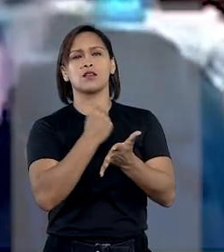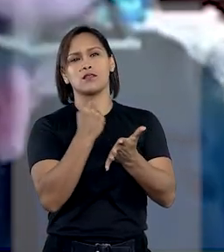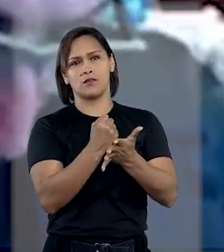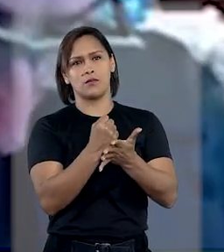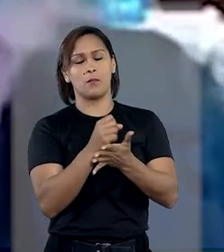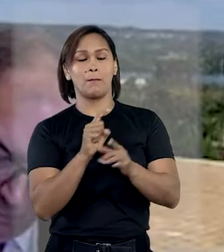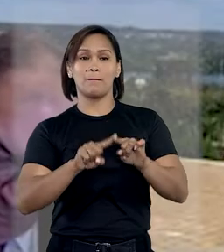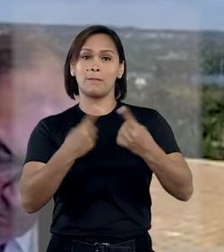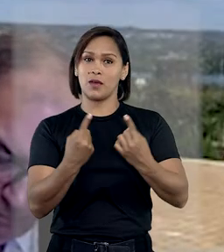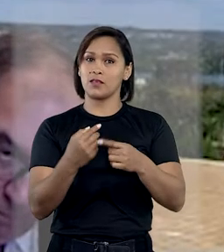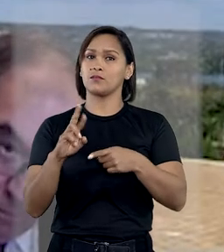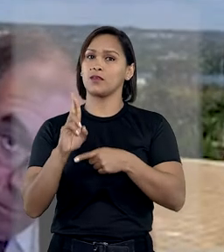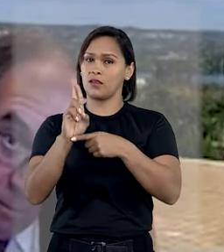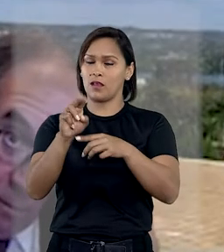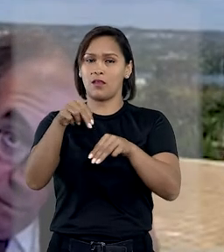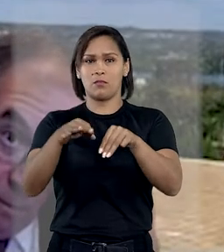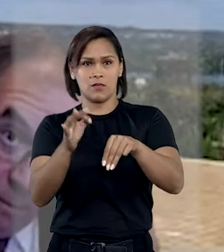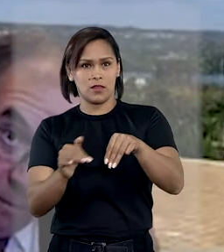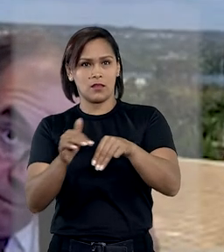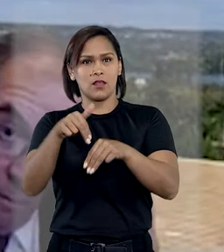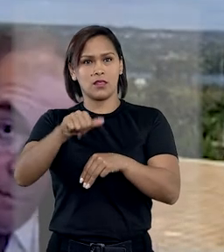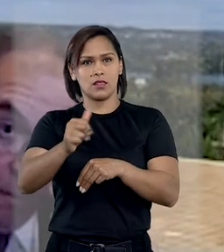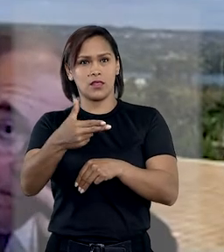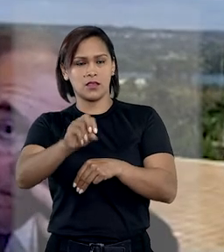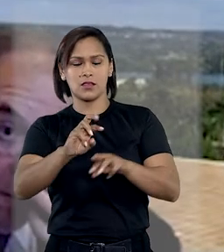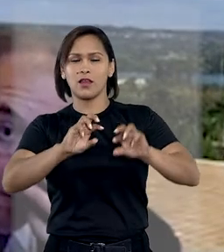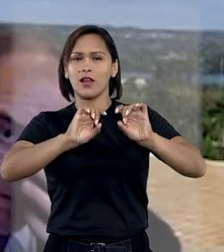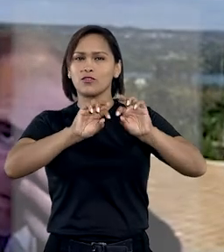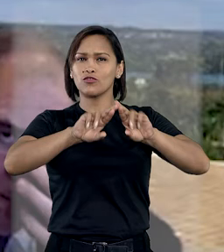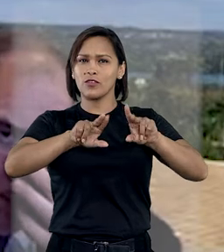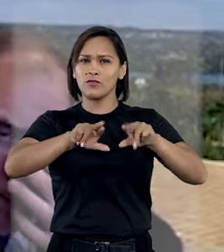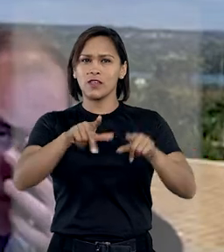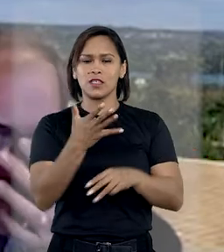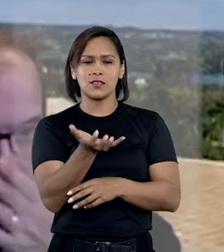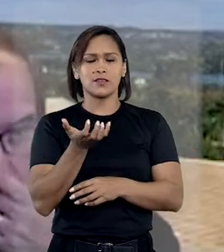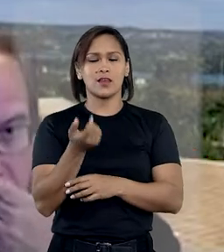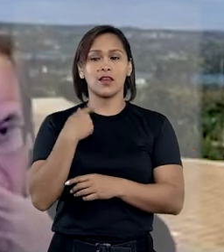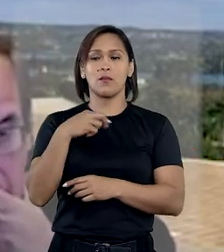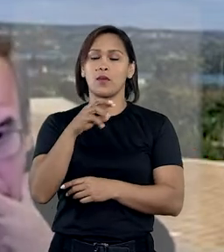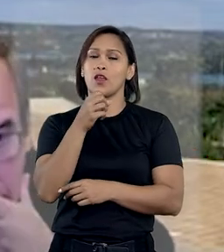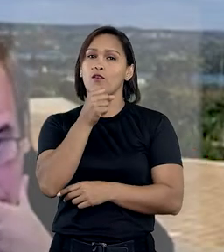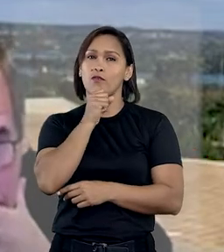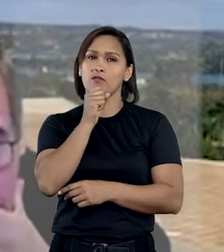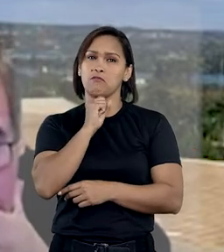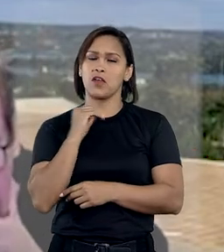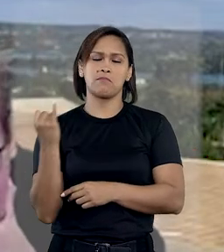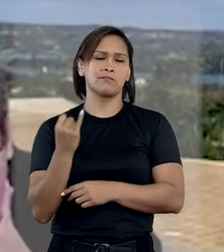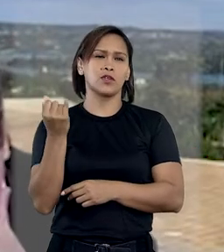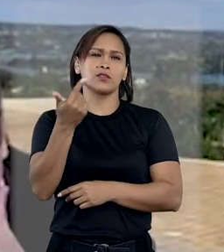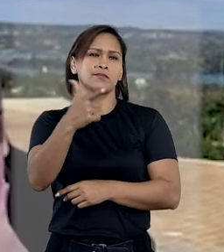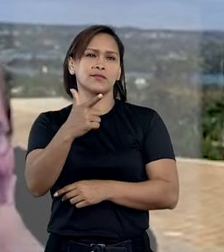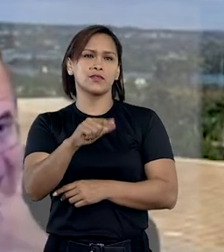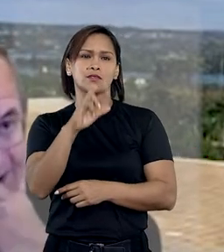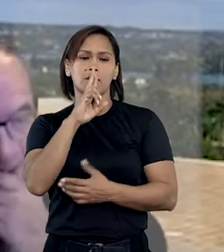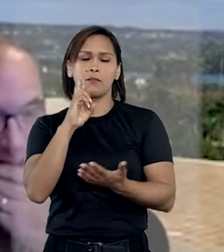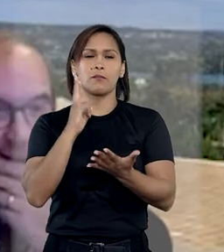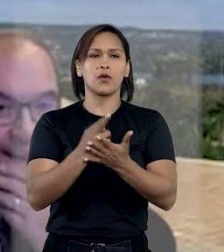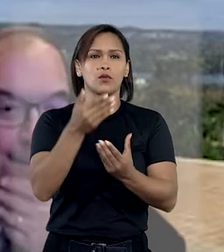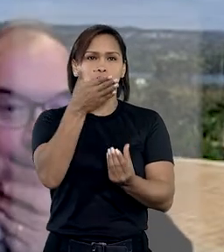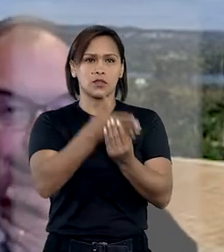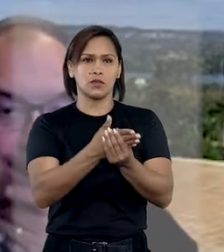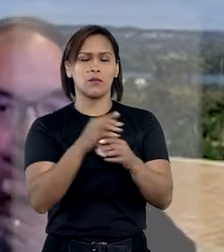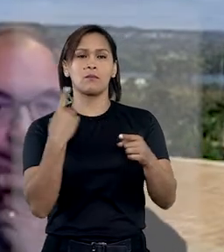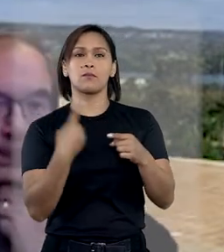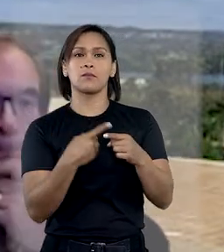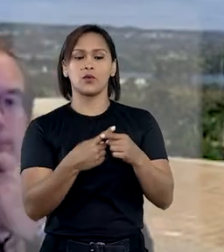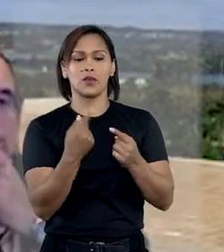registral. Mas, para a relatora, a ministra Nancy Andrigue, a distinção pretendida pelo suposto avô é irrelevante para a solução do